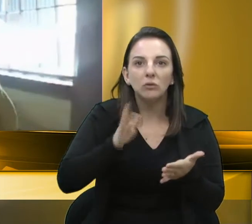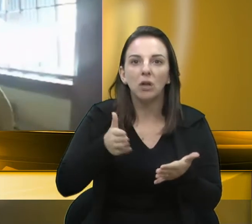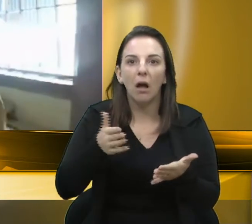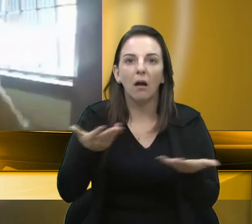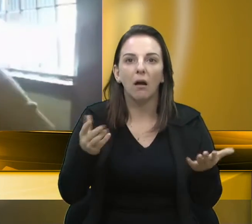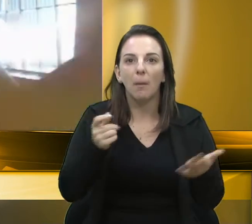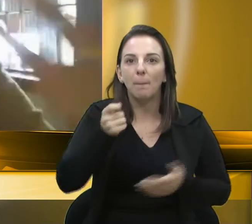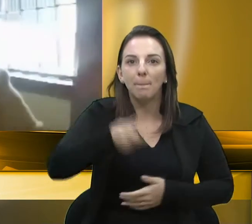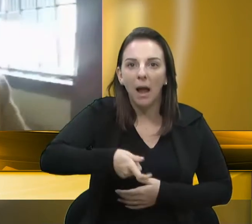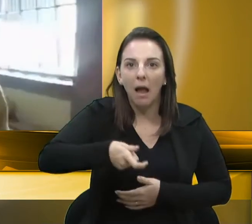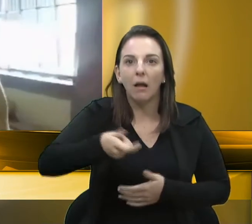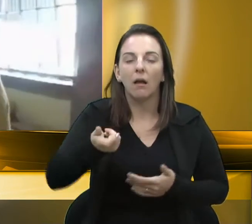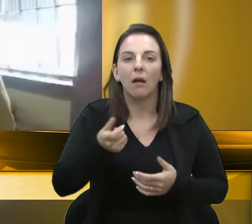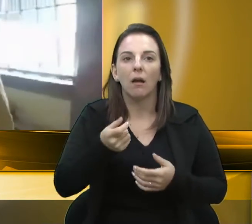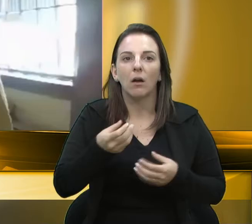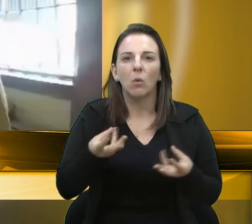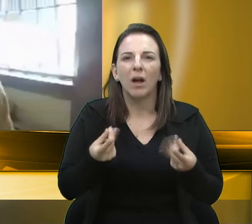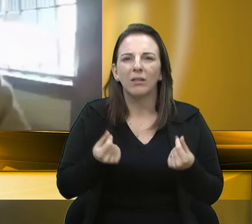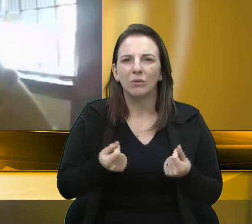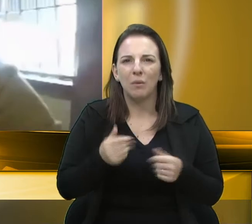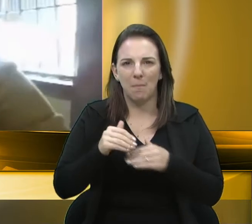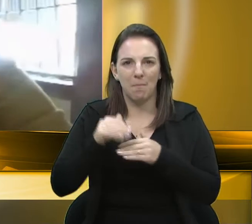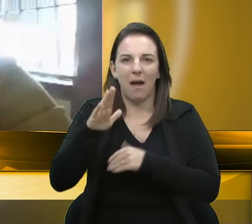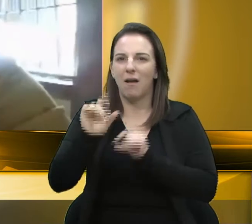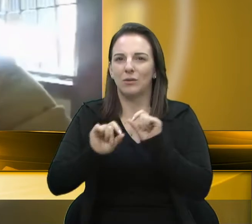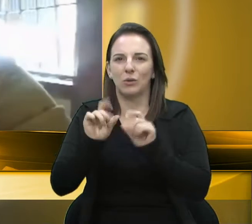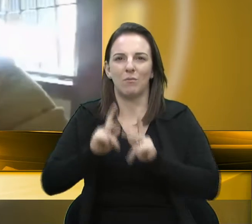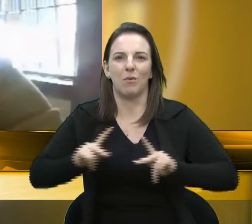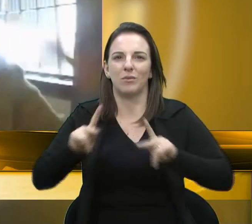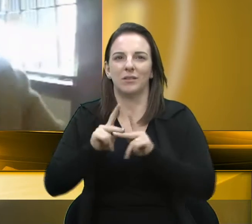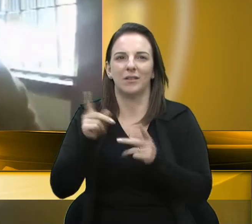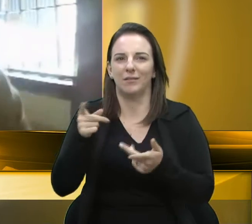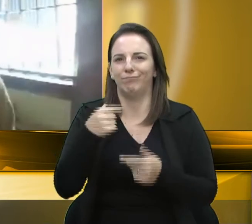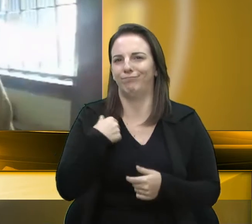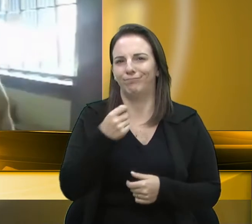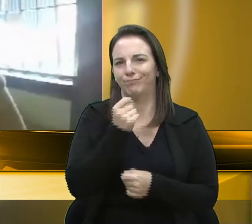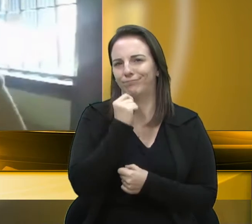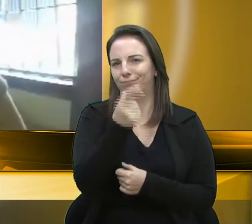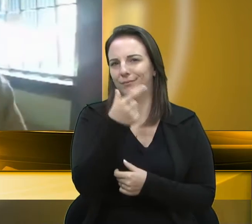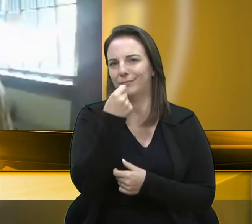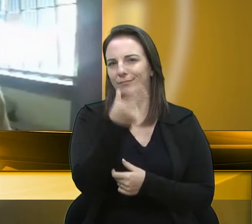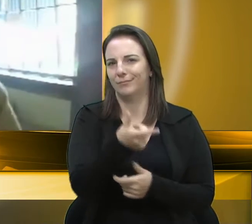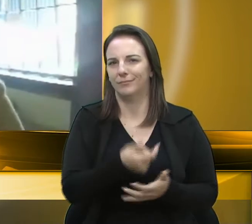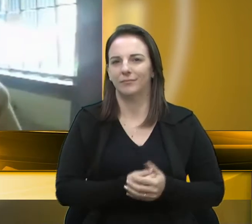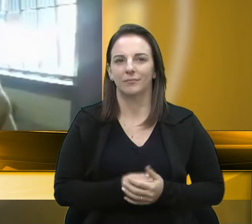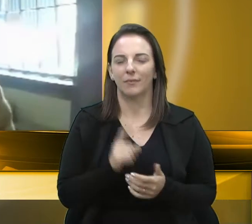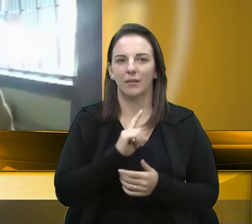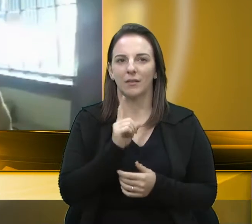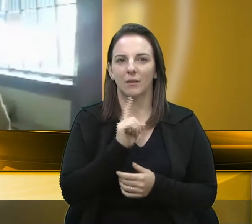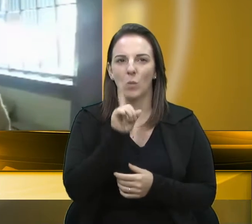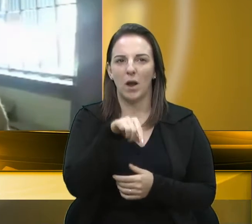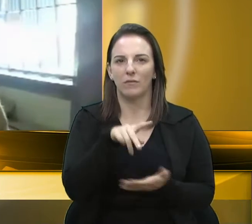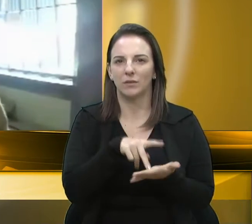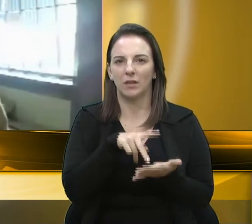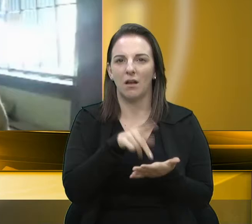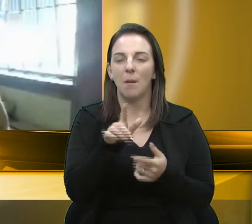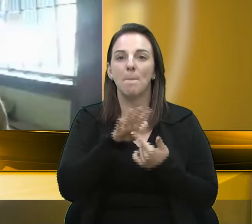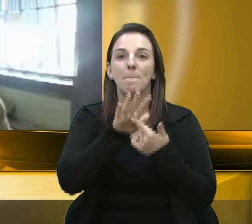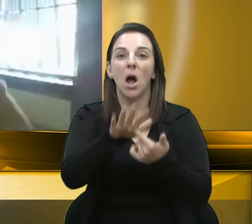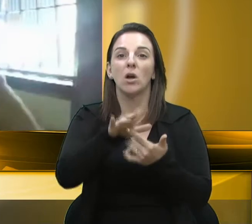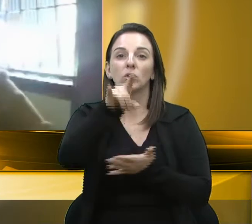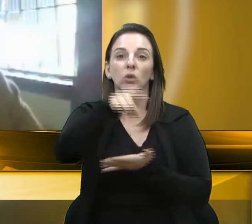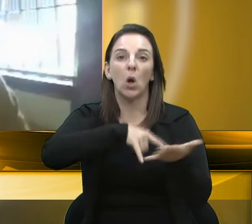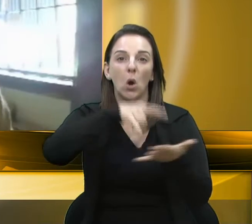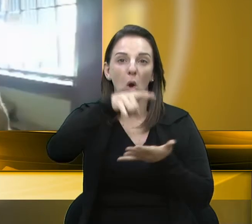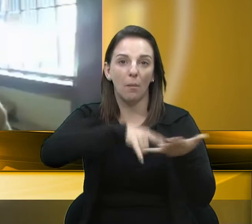comprou mais do que tem uma população. Isso é insano. O senhor traga, então, os documentos de que foi pago essas vacinas, que